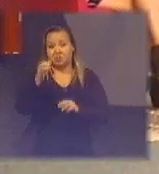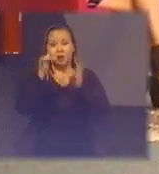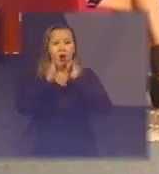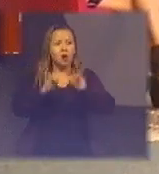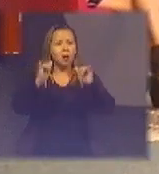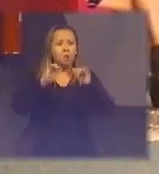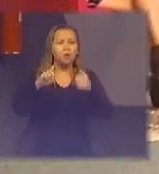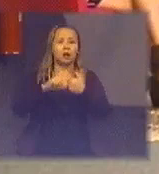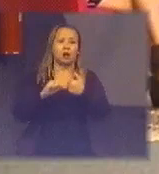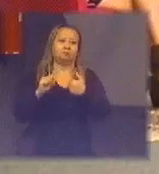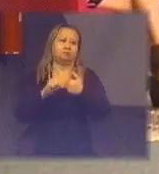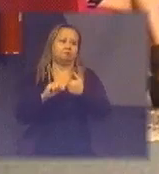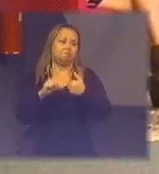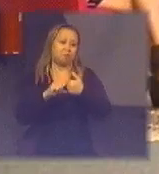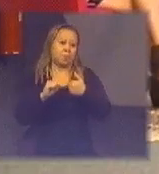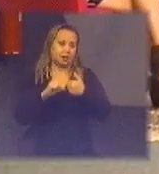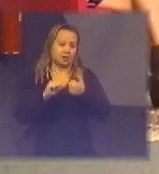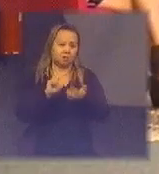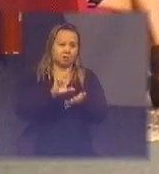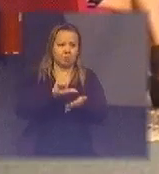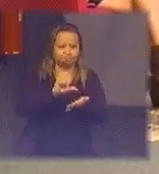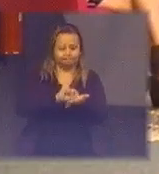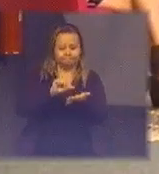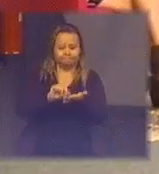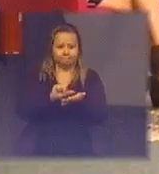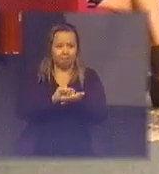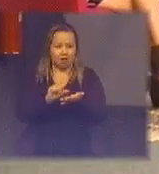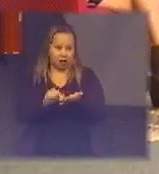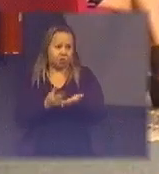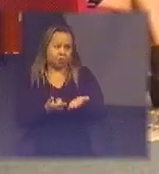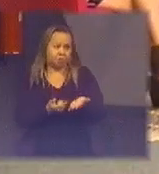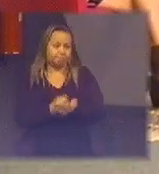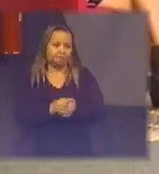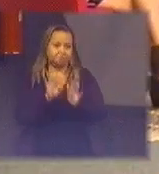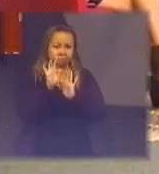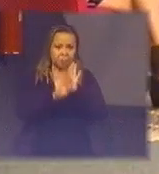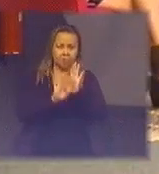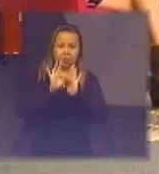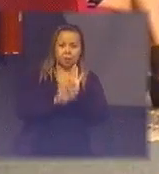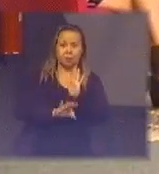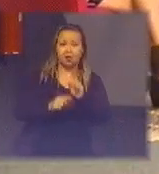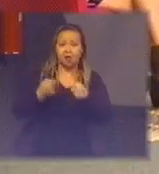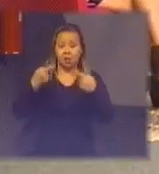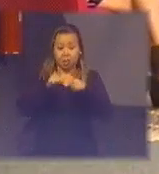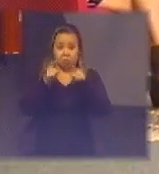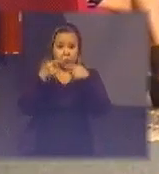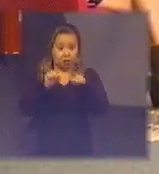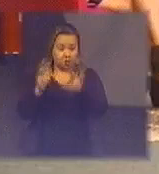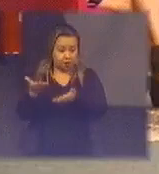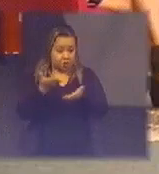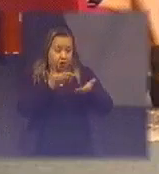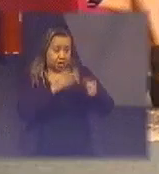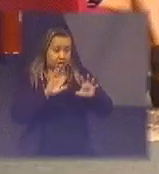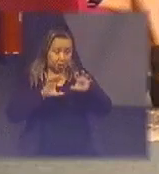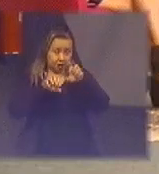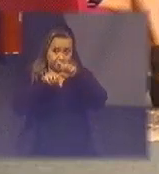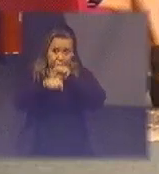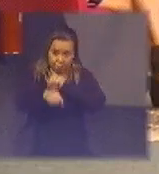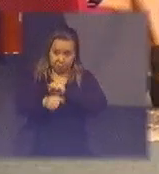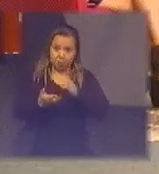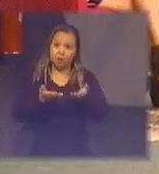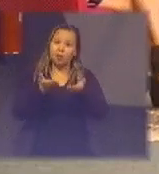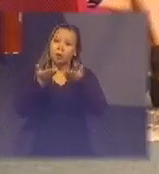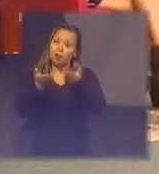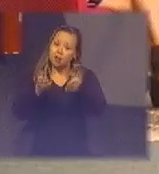e a formação profissional está ficando muito a desejar mas muito mesmo então esse desafio de trazer a formação e levar a